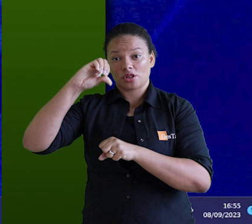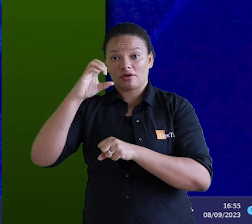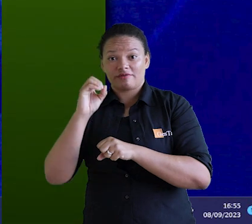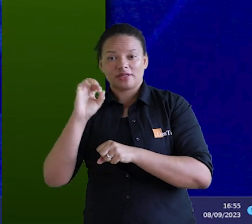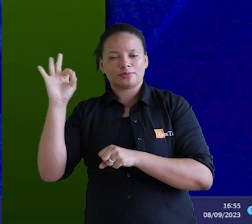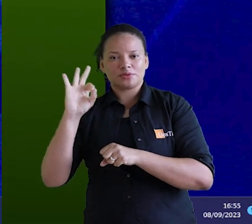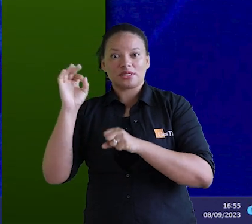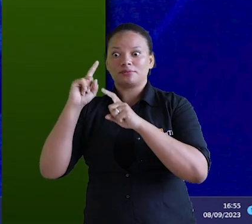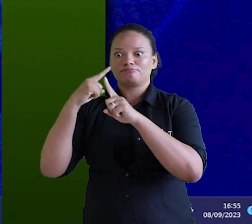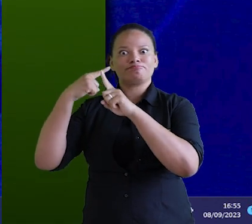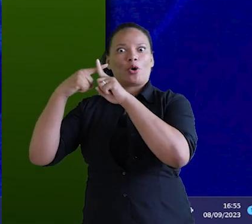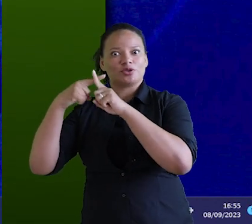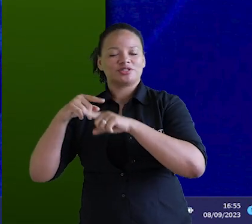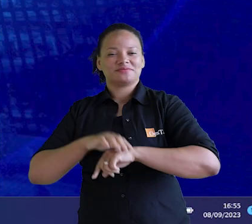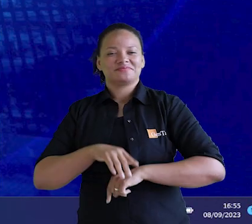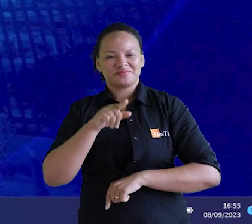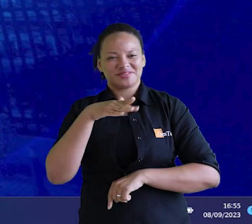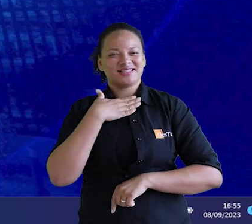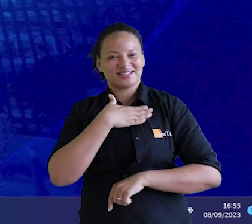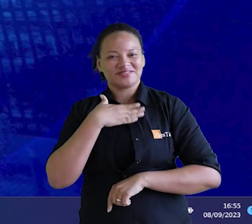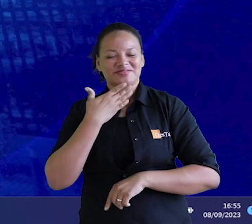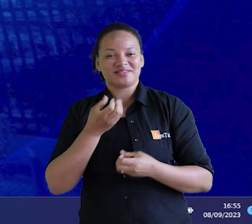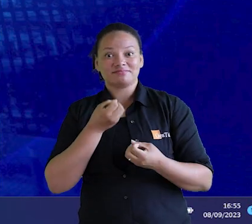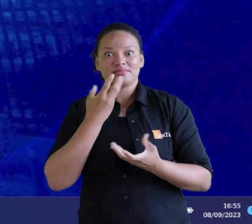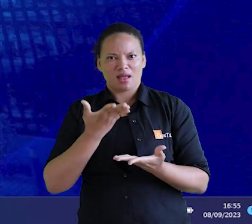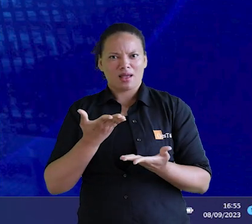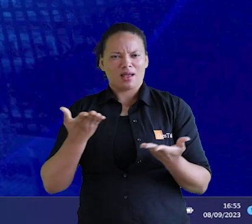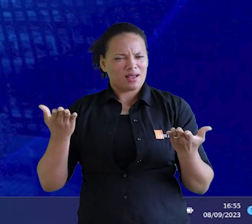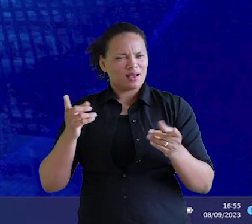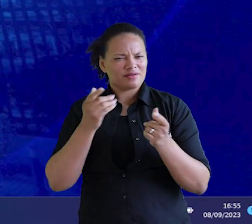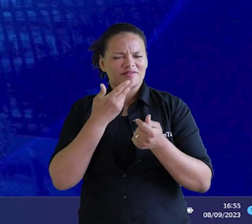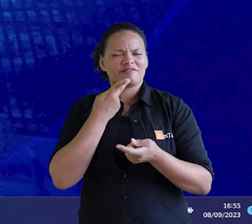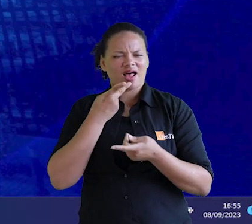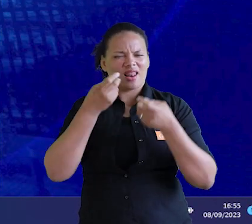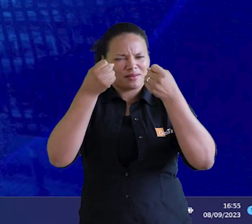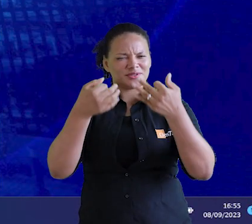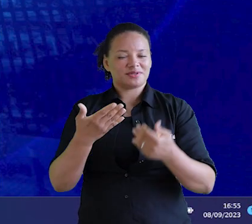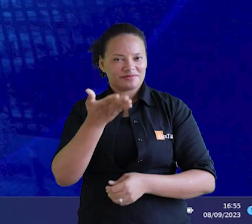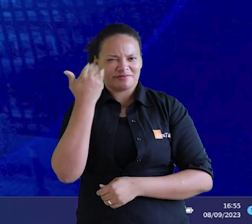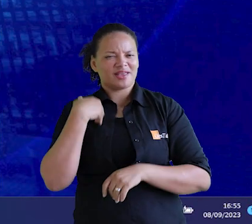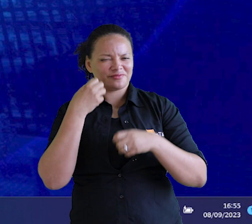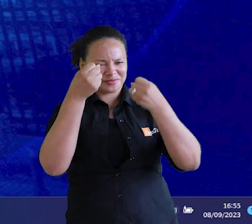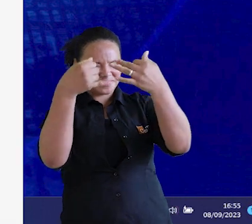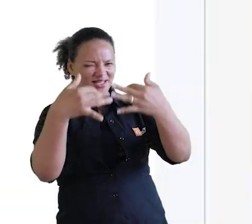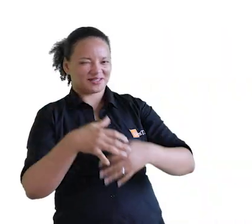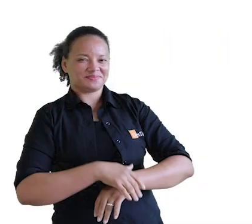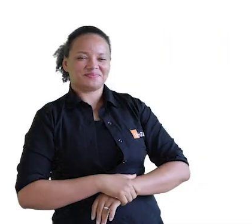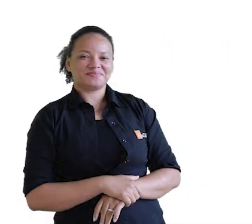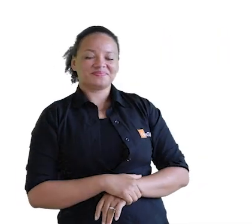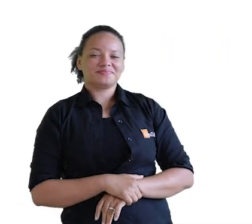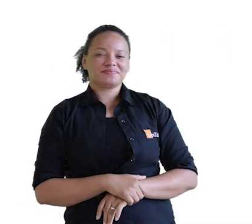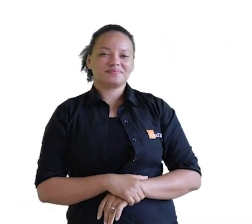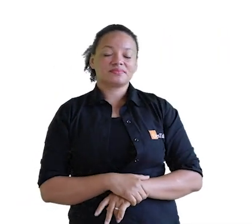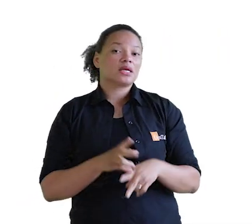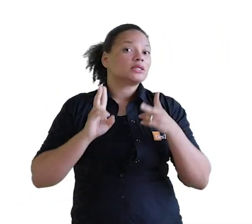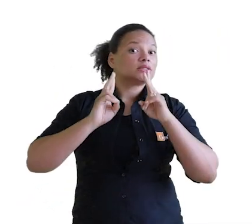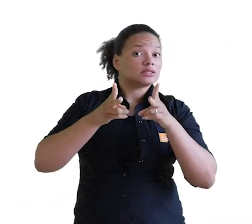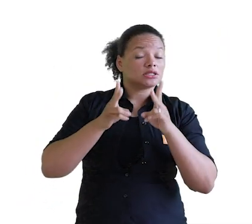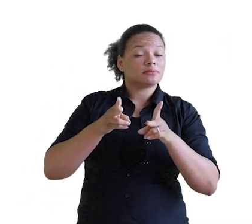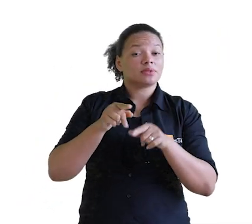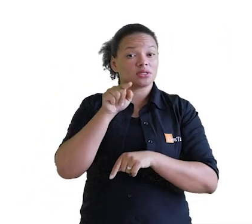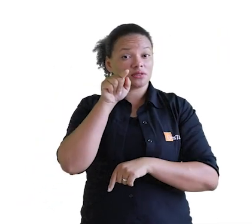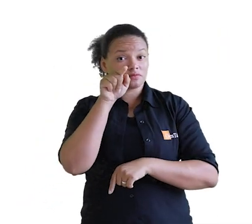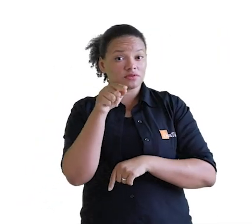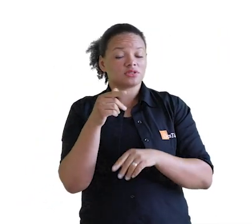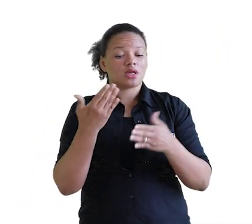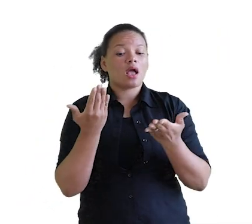das avaliações são positivas. E você, tá satisfeito? Conta pra gente! Vem comigo que eu vou te explicar! Toda